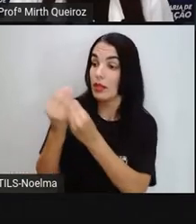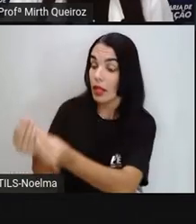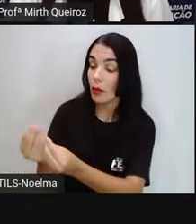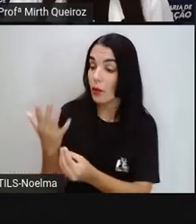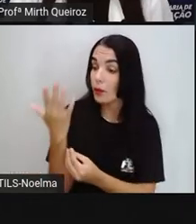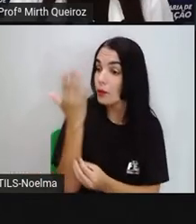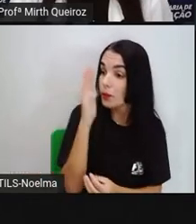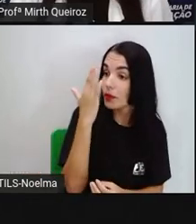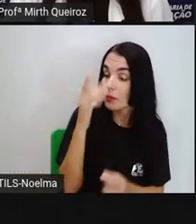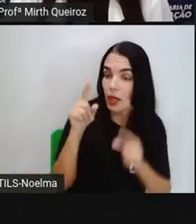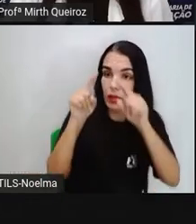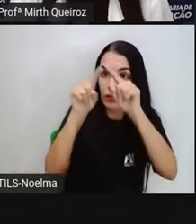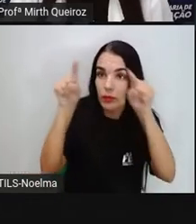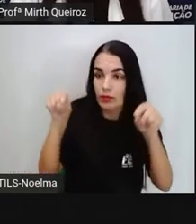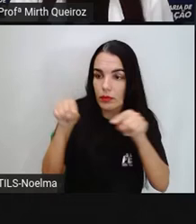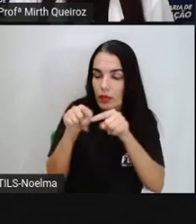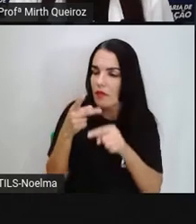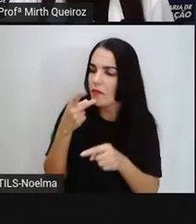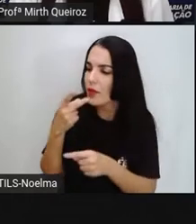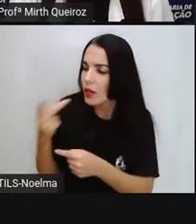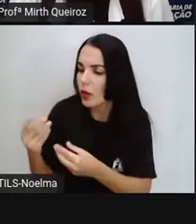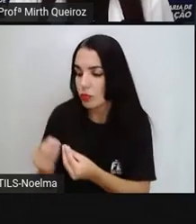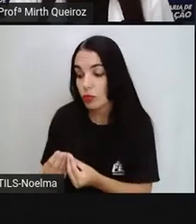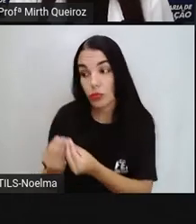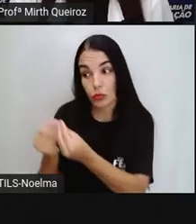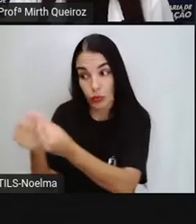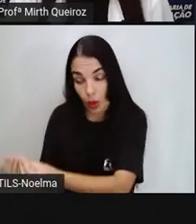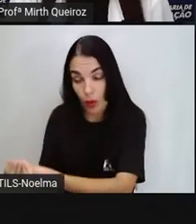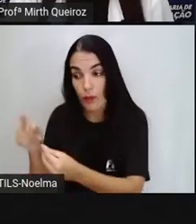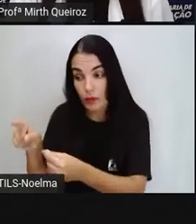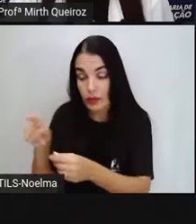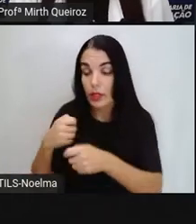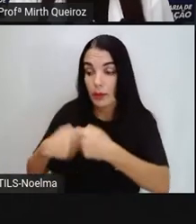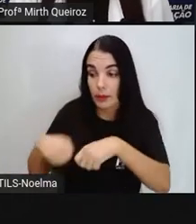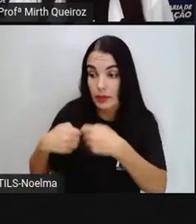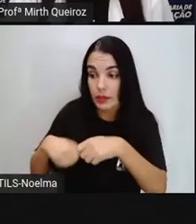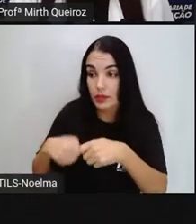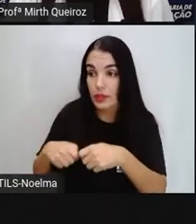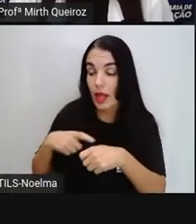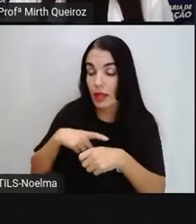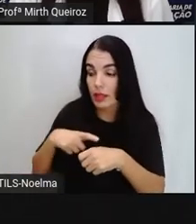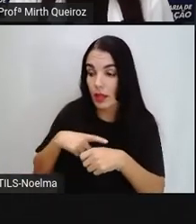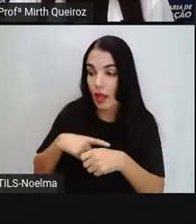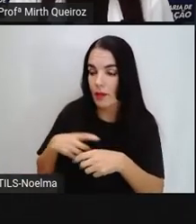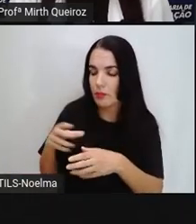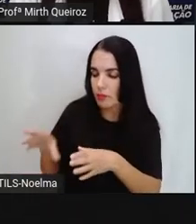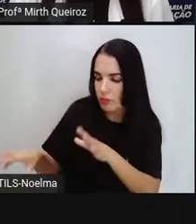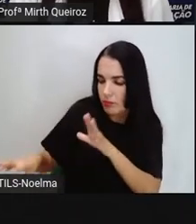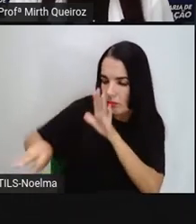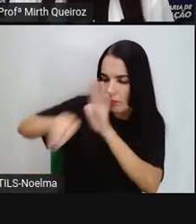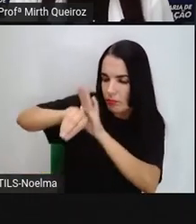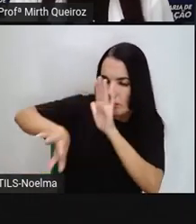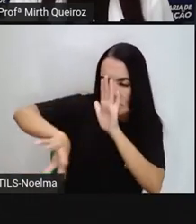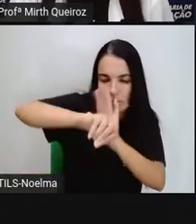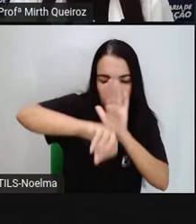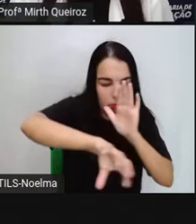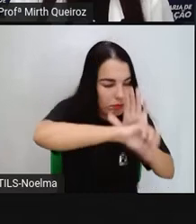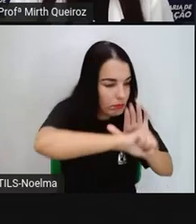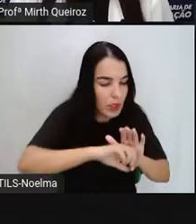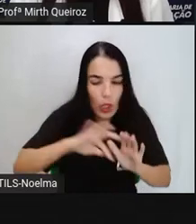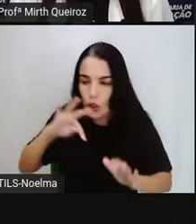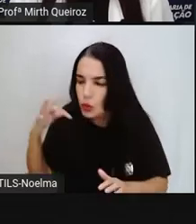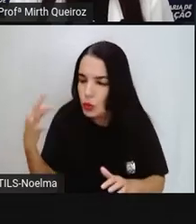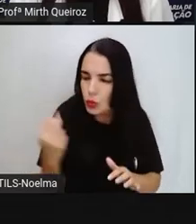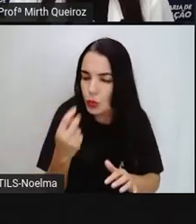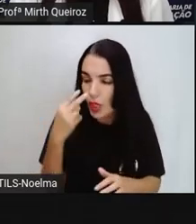forma quadrada e disse Com esse espelho, registrarás tudo o que vires durante